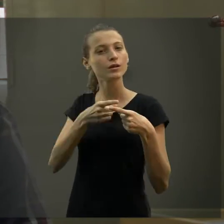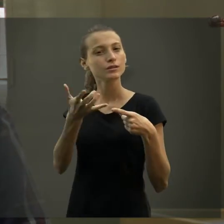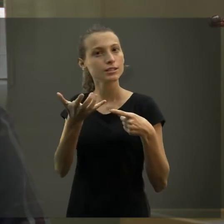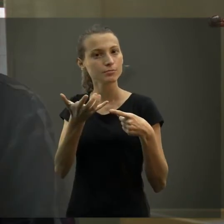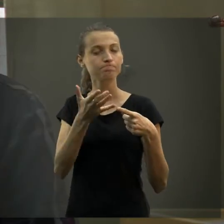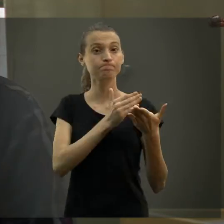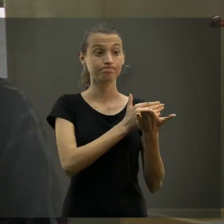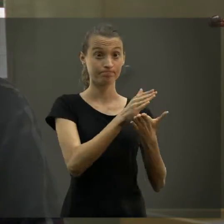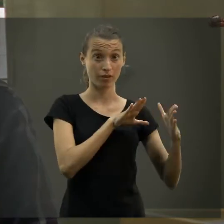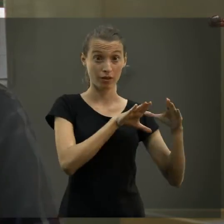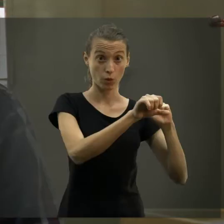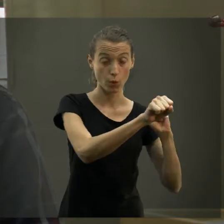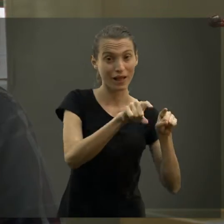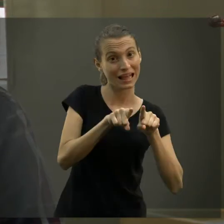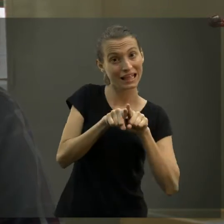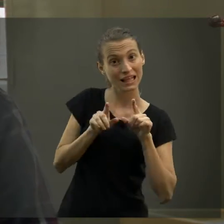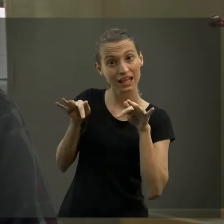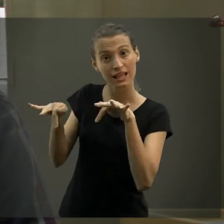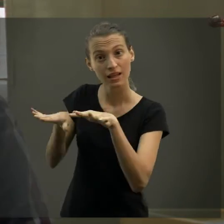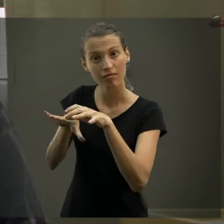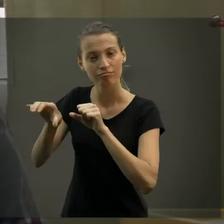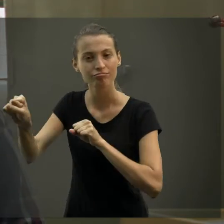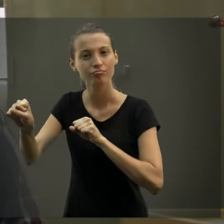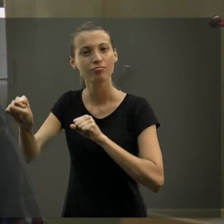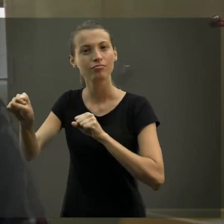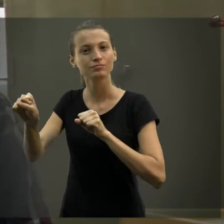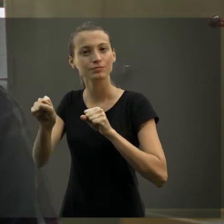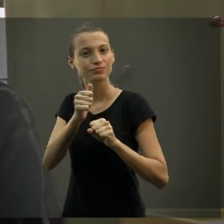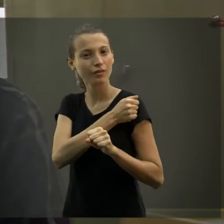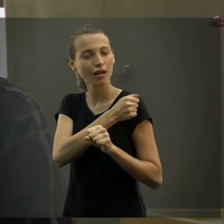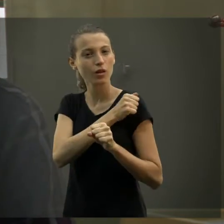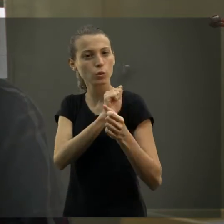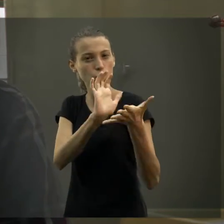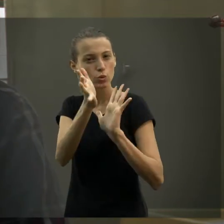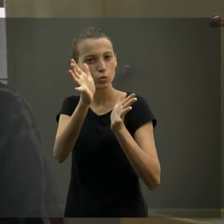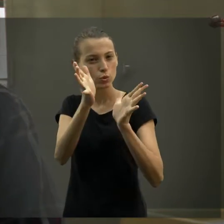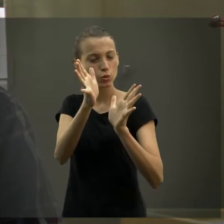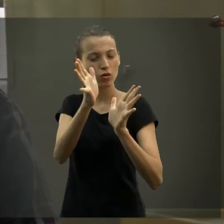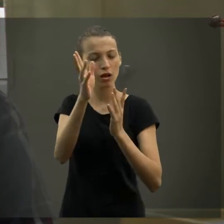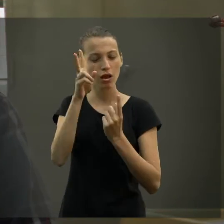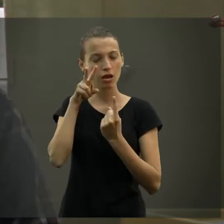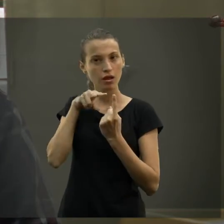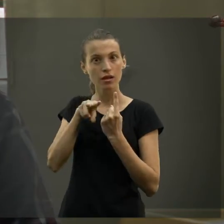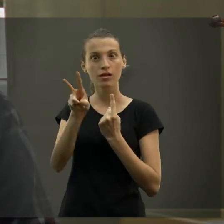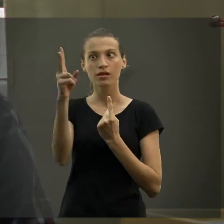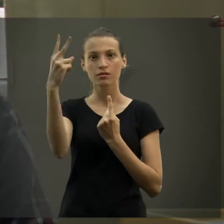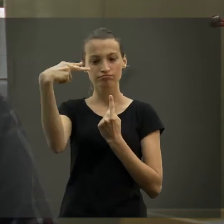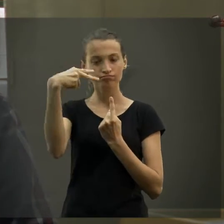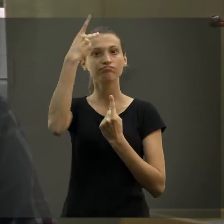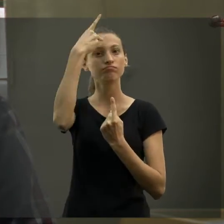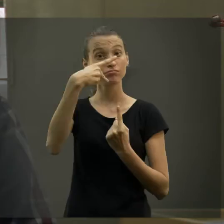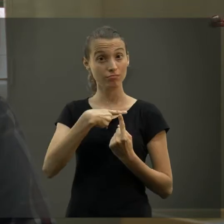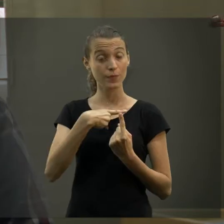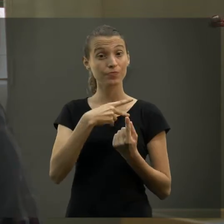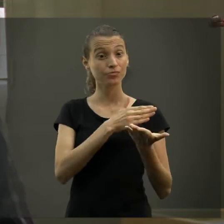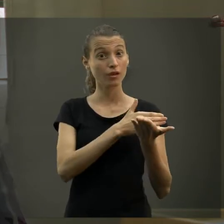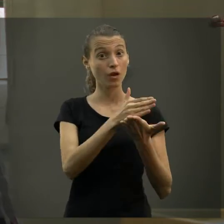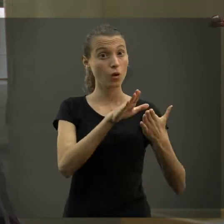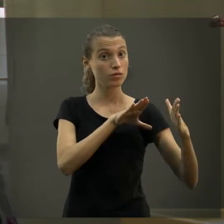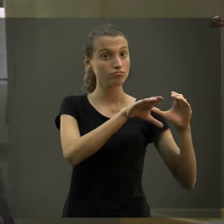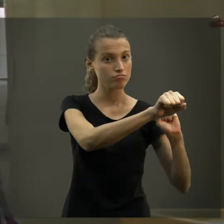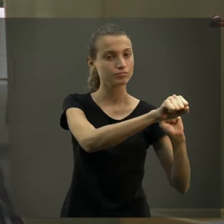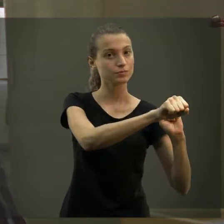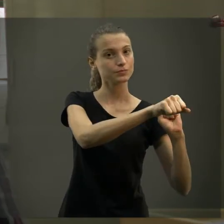formação. Para isso, eu usei a metodologia da autoconfrontação, que é uma metodologia francesa, para fazer com que esses sujeitos